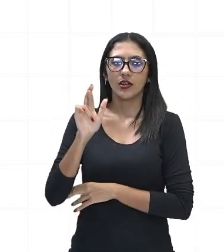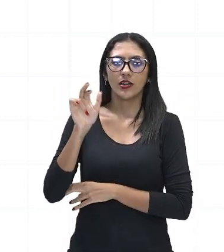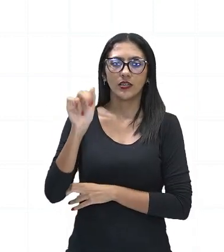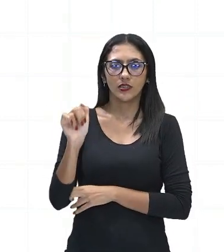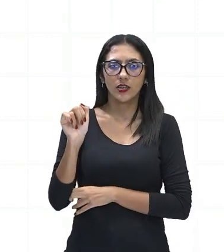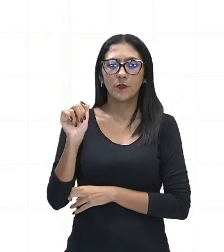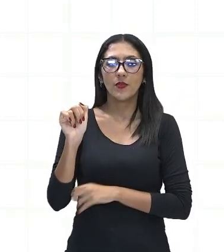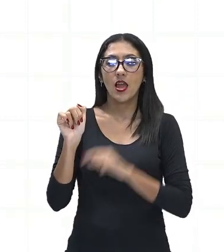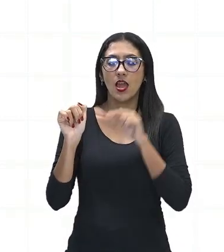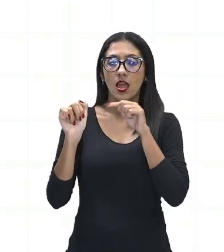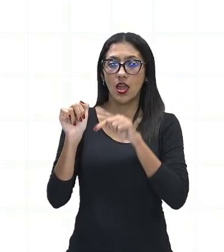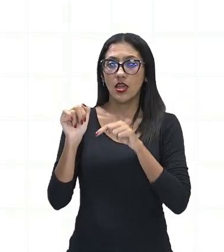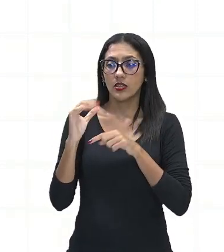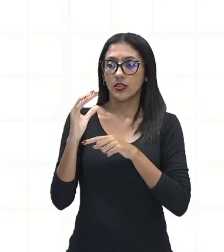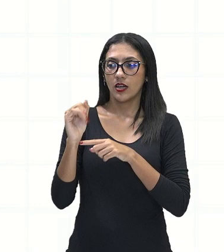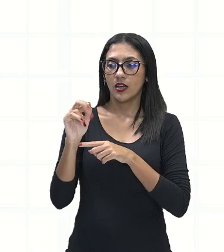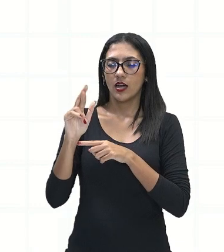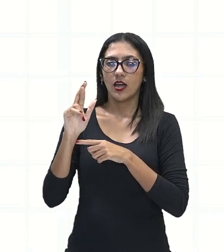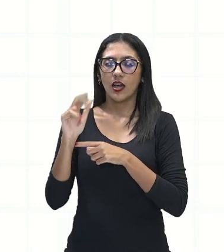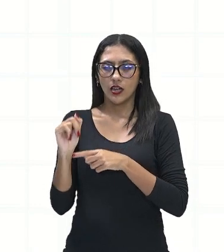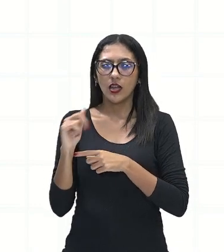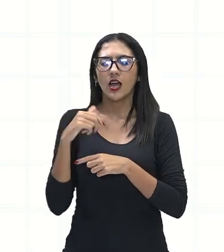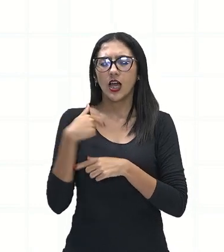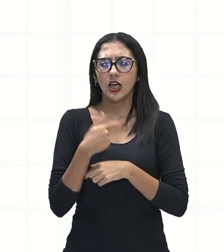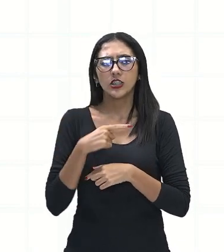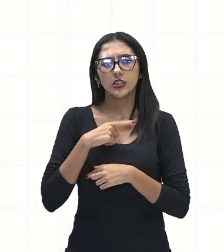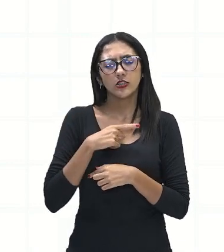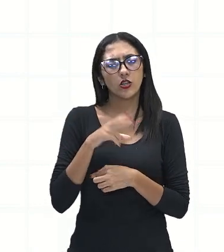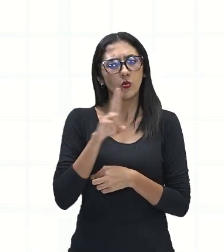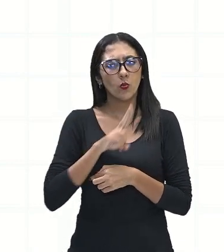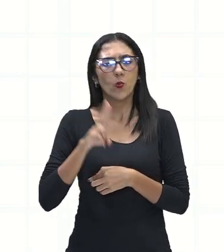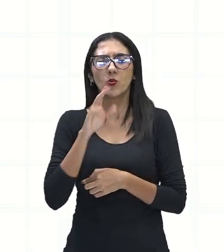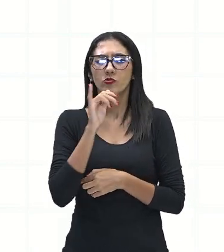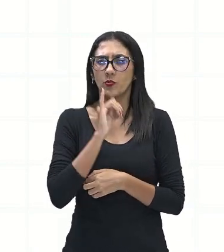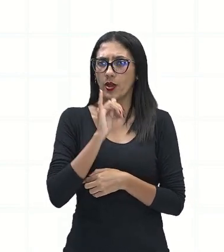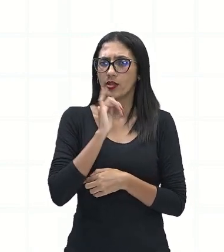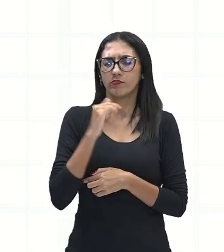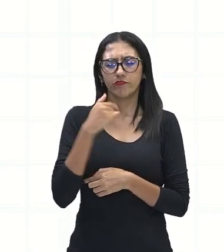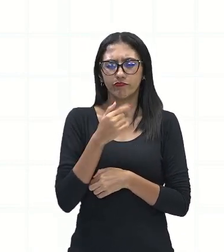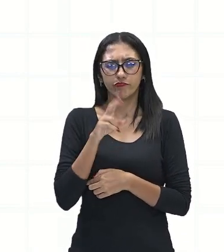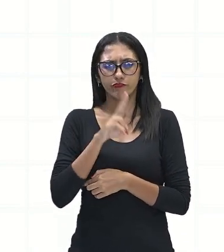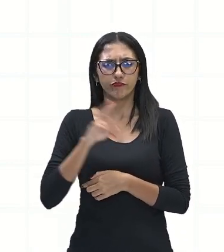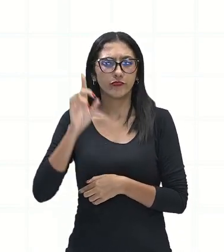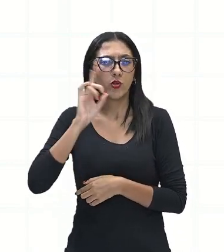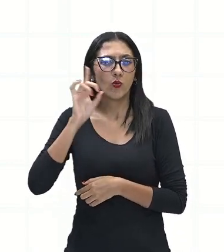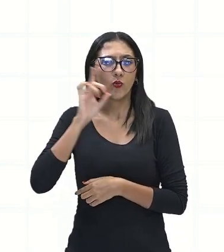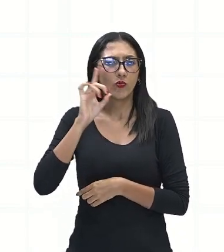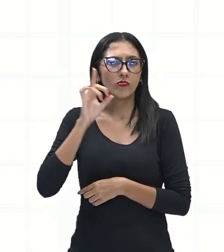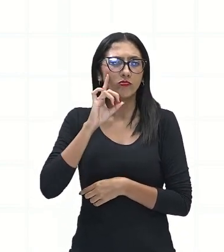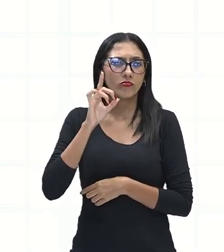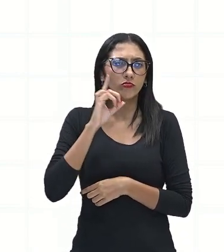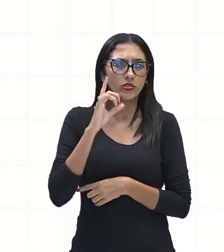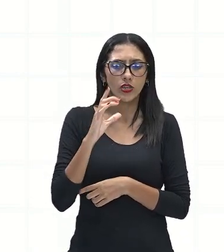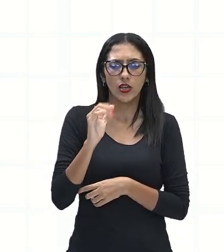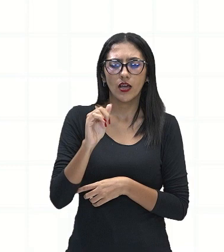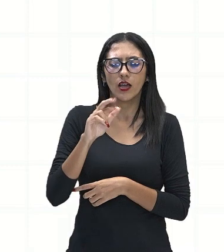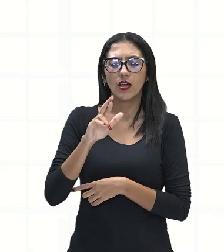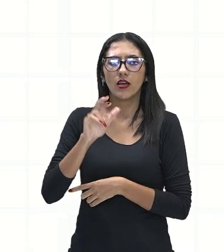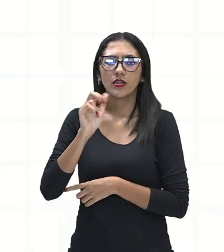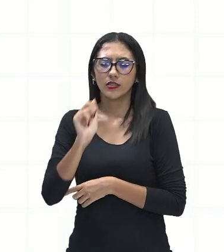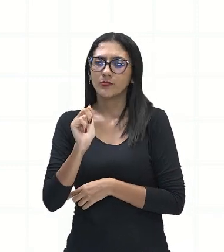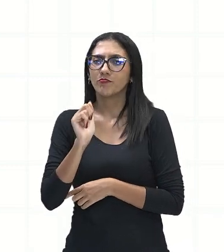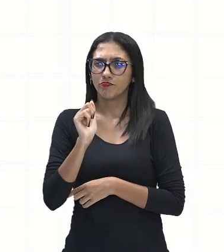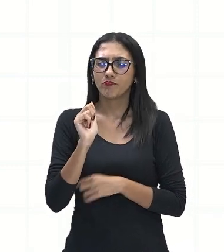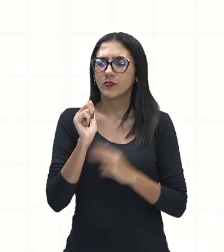Que usualmente nós utilizamos no nosso dia a dia, não é verdade? É uma palavra bem do nosso